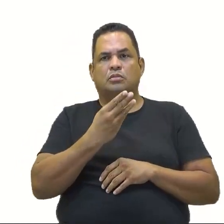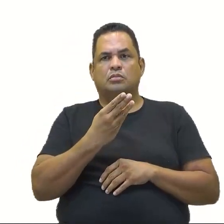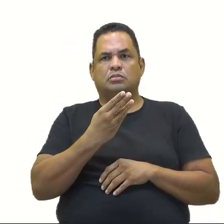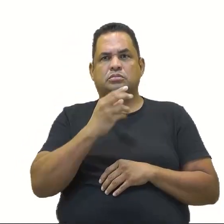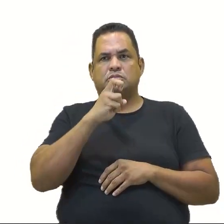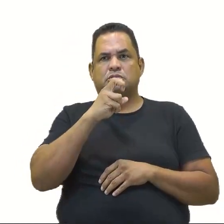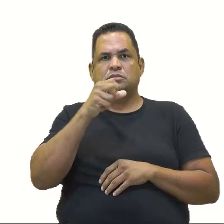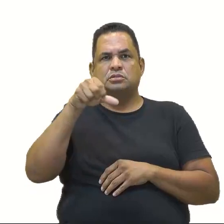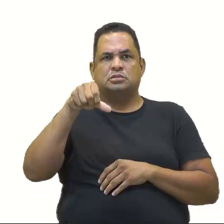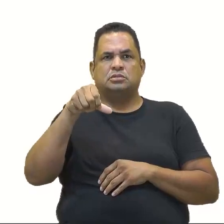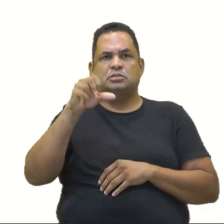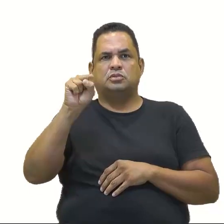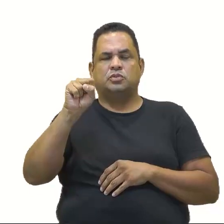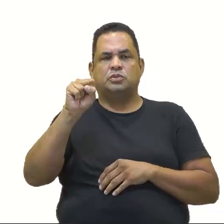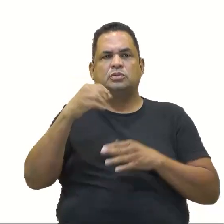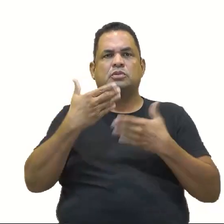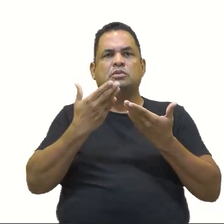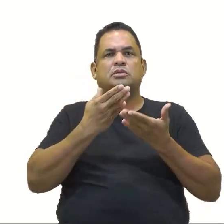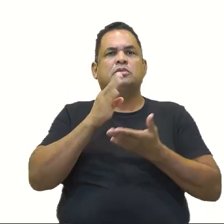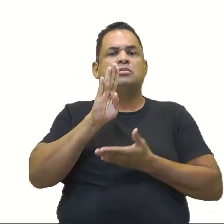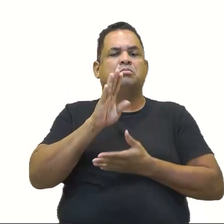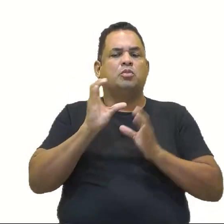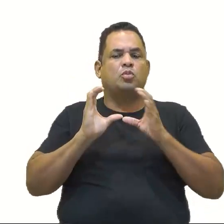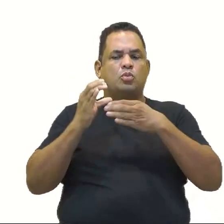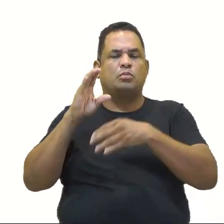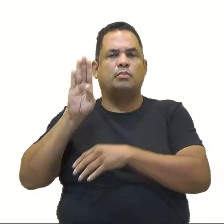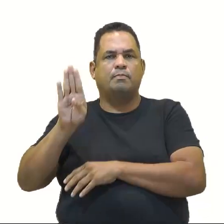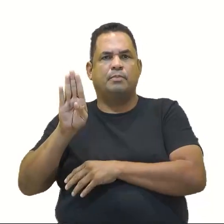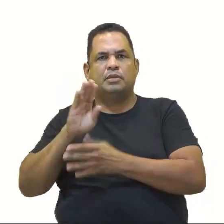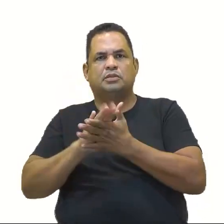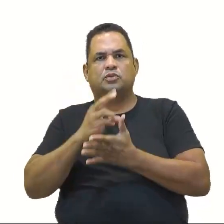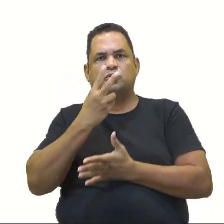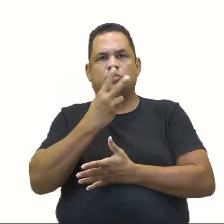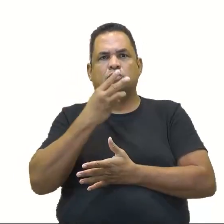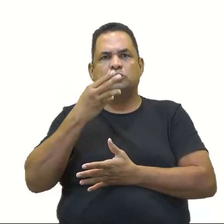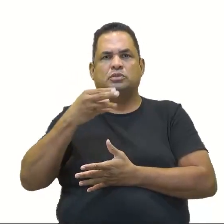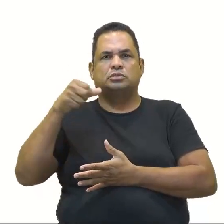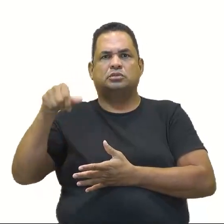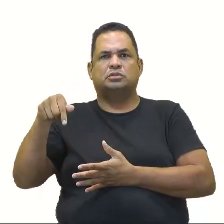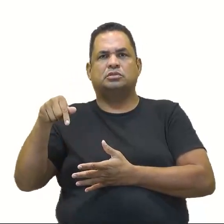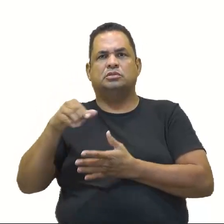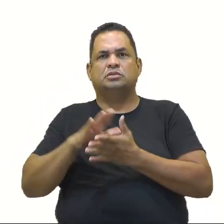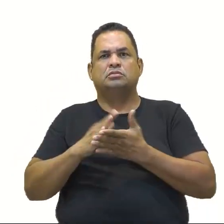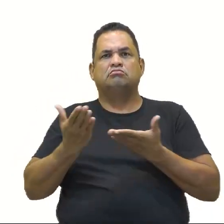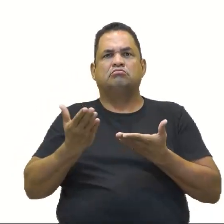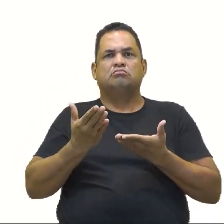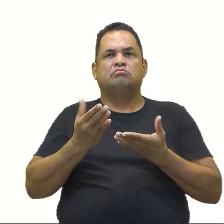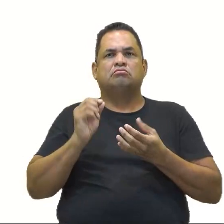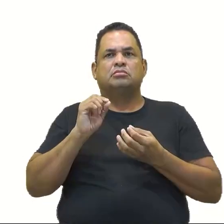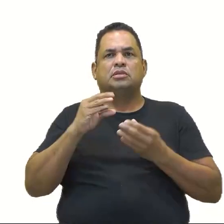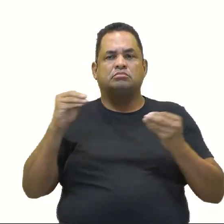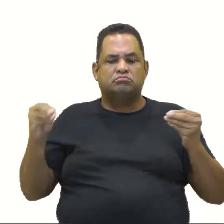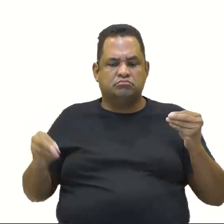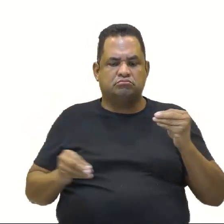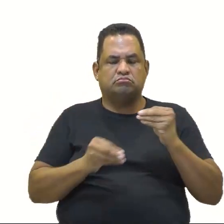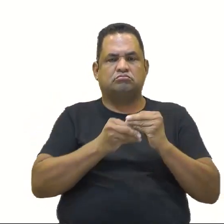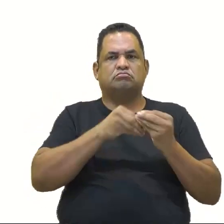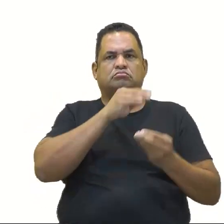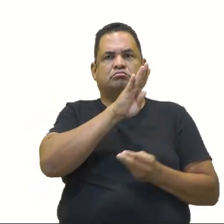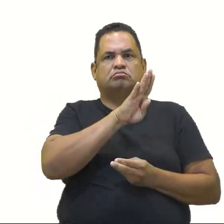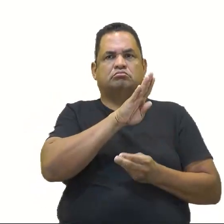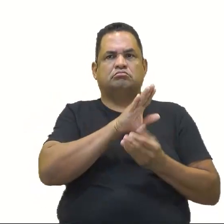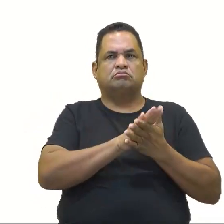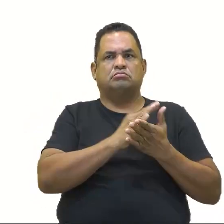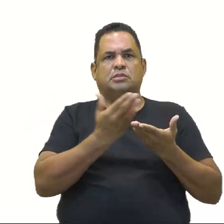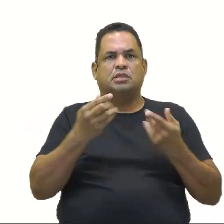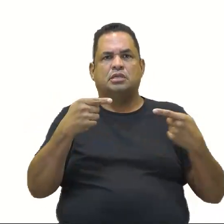5, 7 e 8. O conjunto B, 2, 3 e 7. Então, o complementar de B em